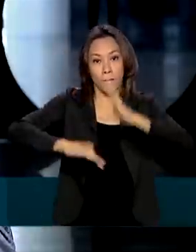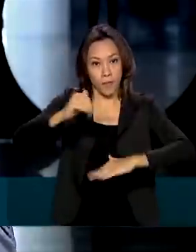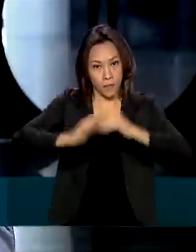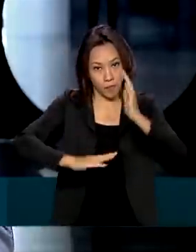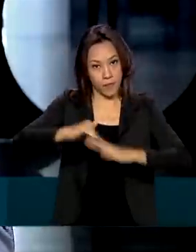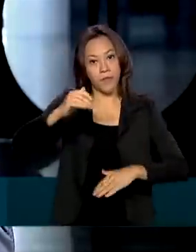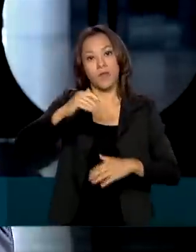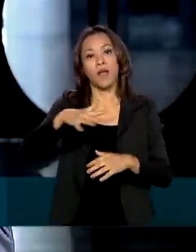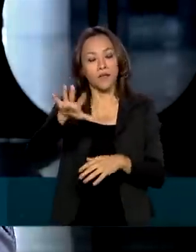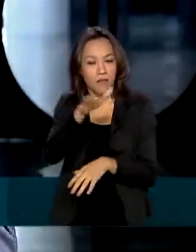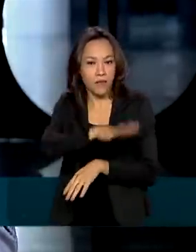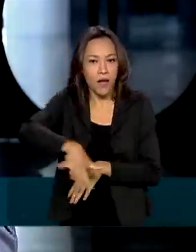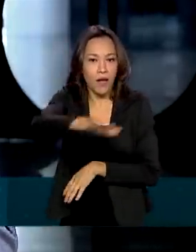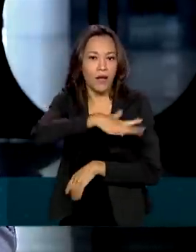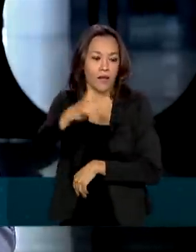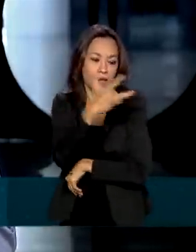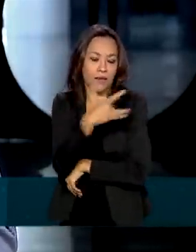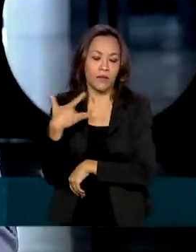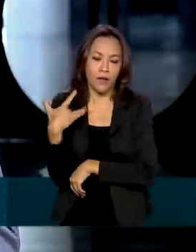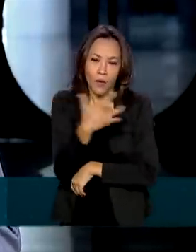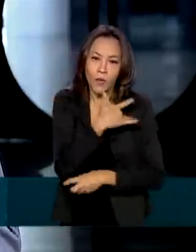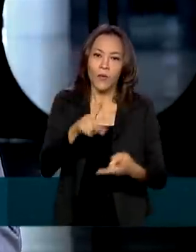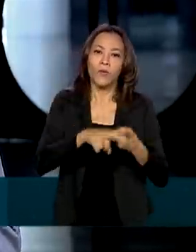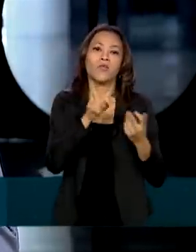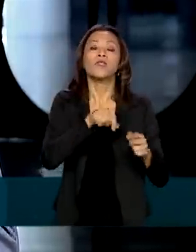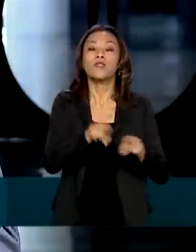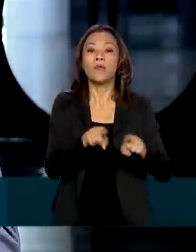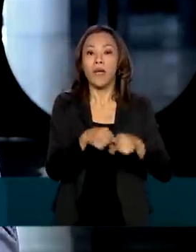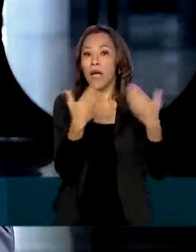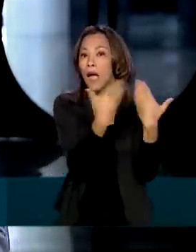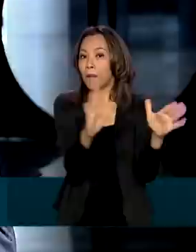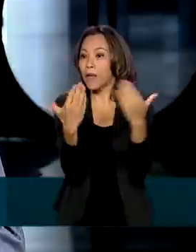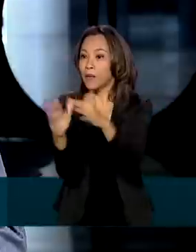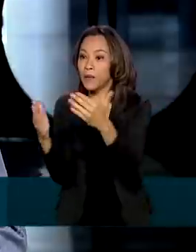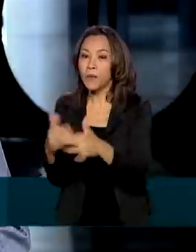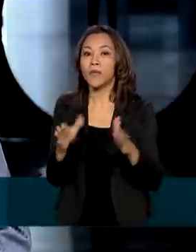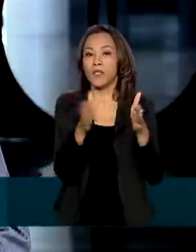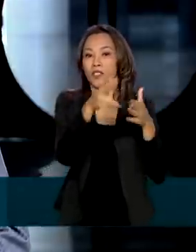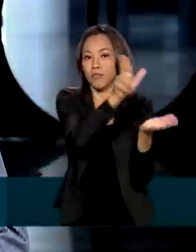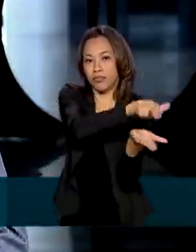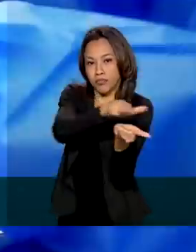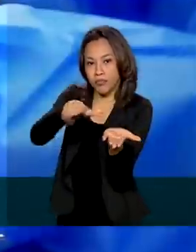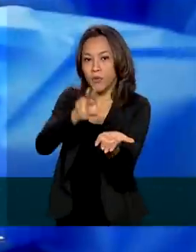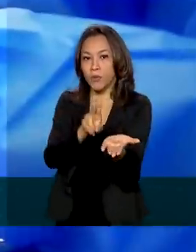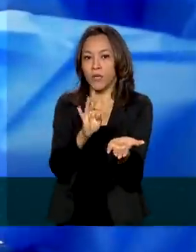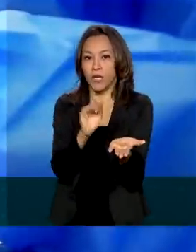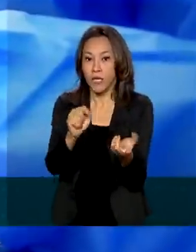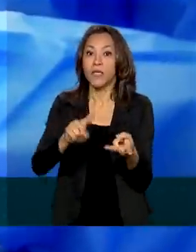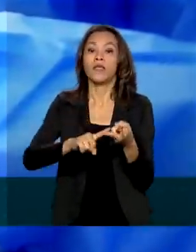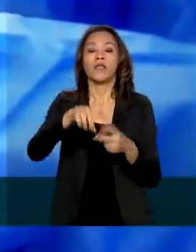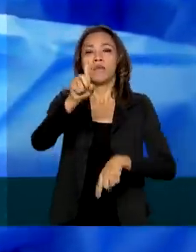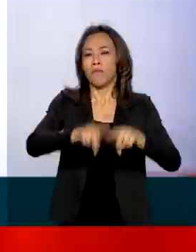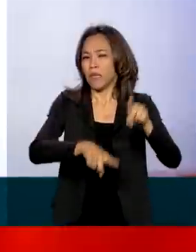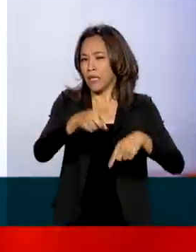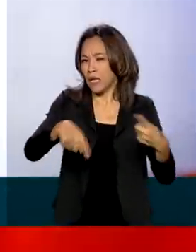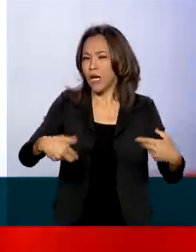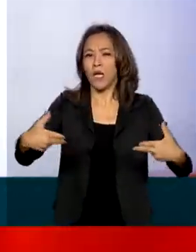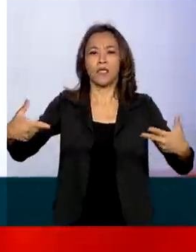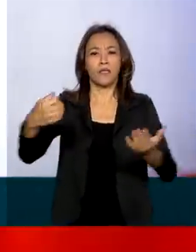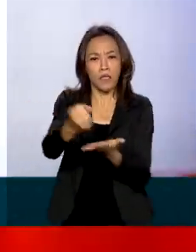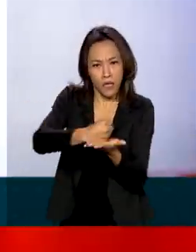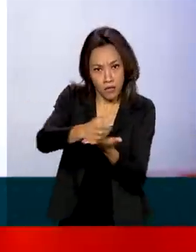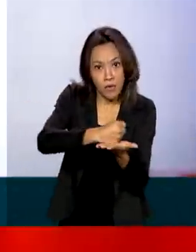da abertura de novos leitos de UTI e o envio de mais equipamentos, insumos e remédios. O ministro confirmou que a